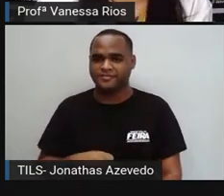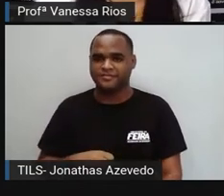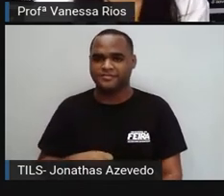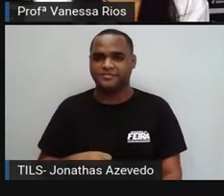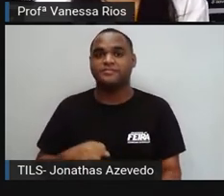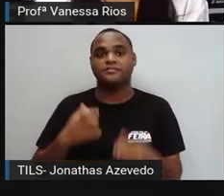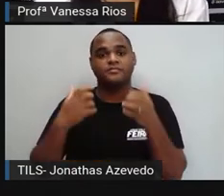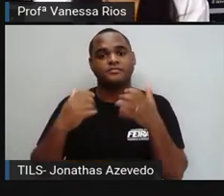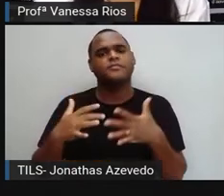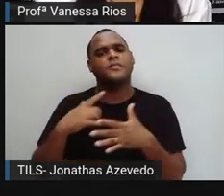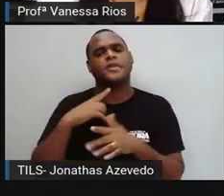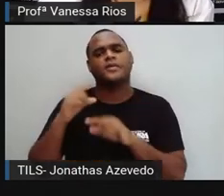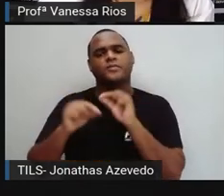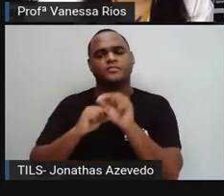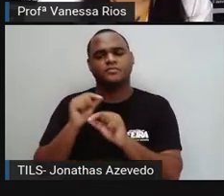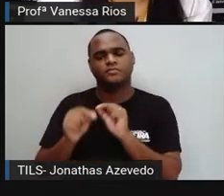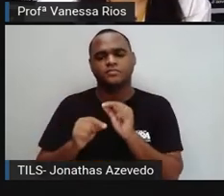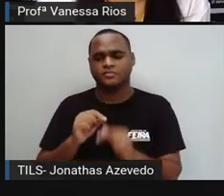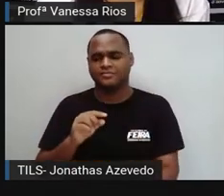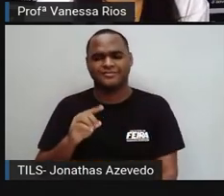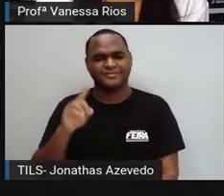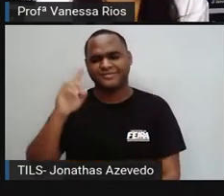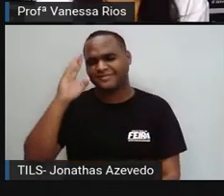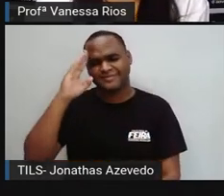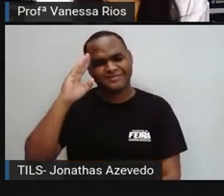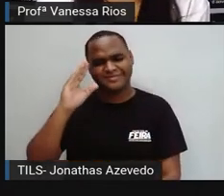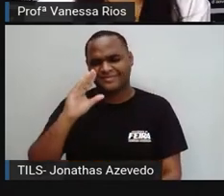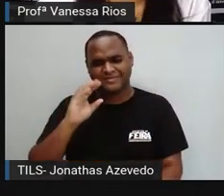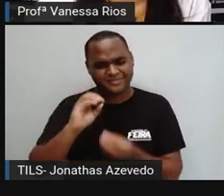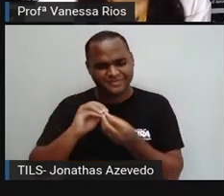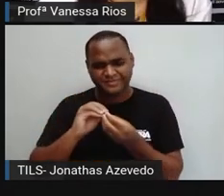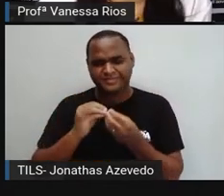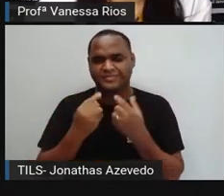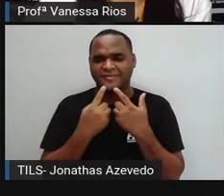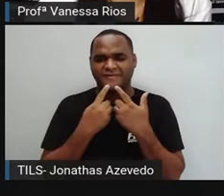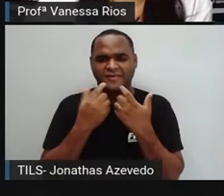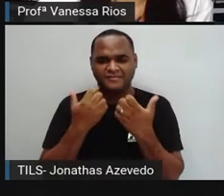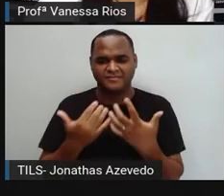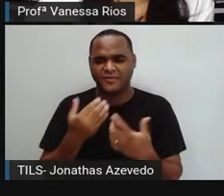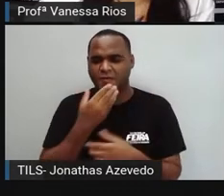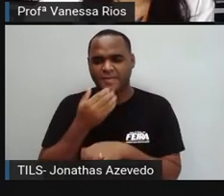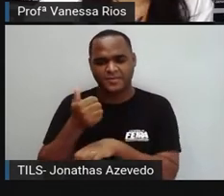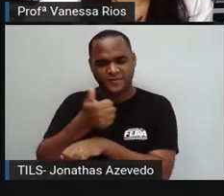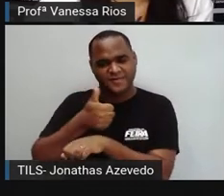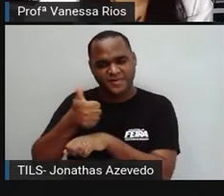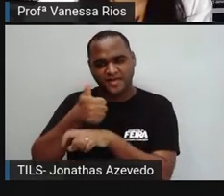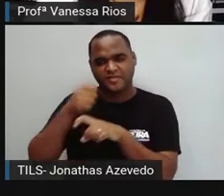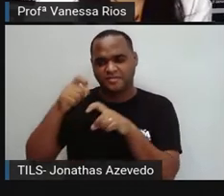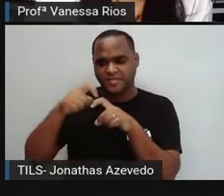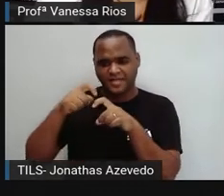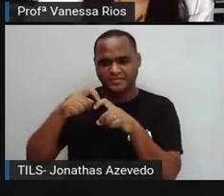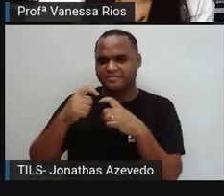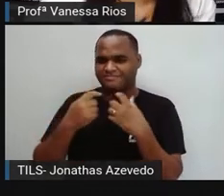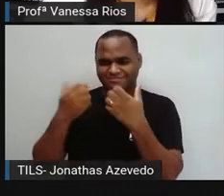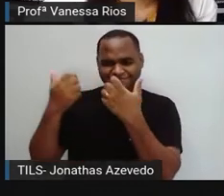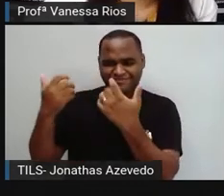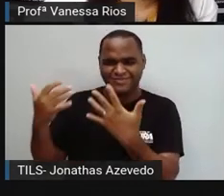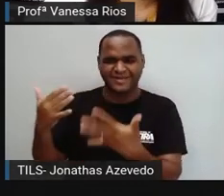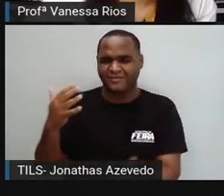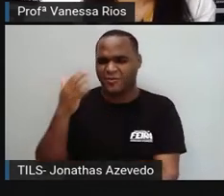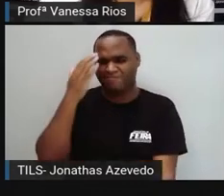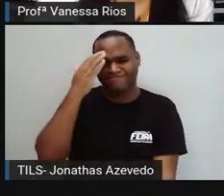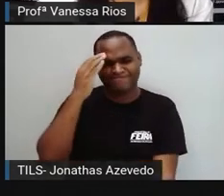que o paciente, num primeiro momento, não conseguiu compreender o que o médico lhe passou, né? O que o médico lhe